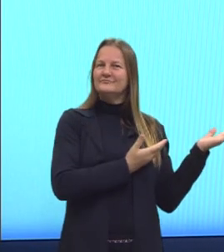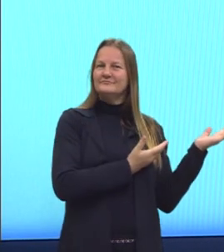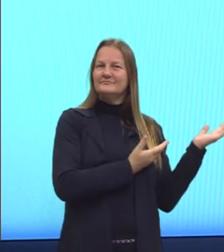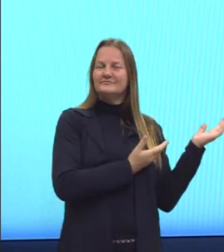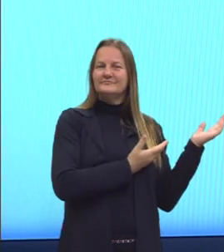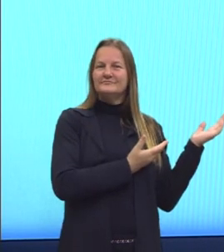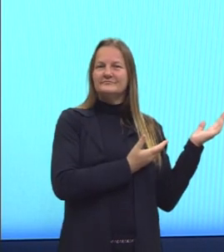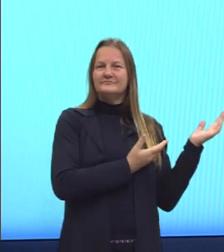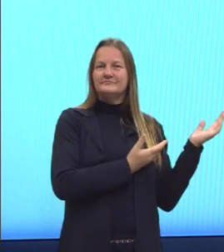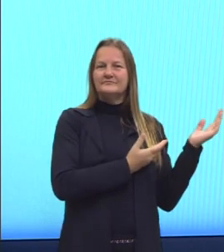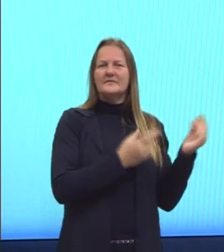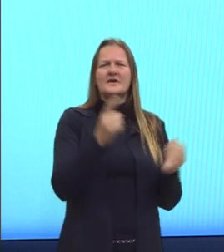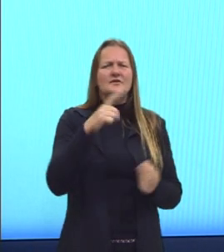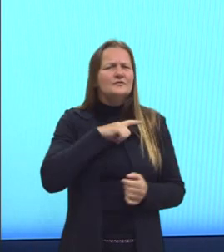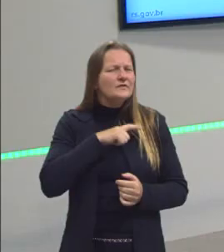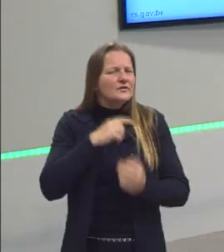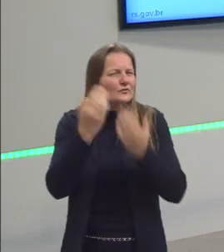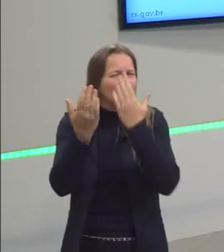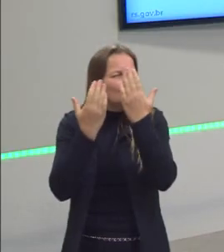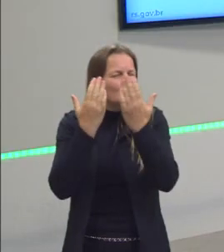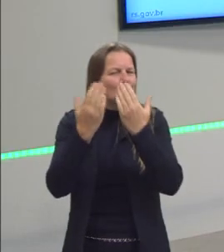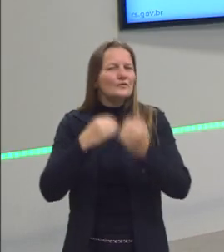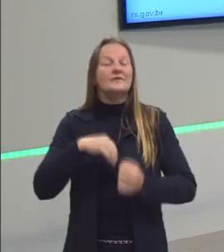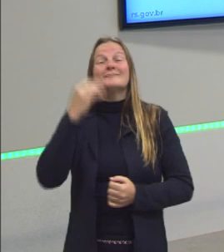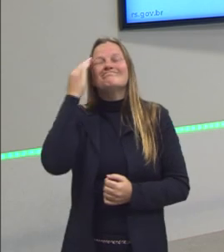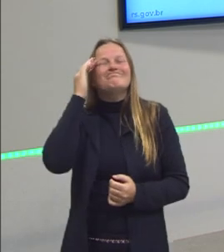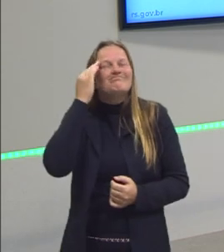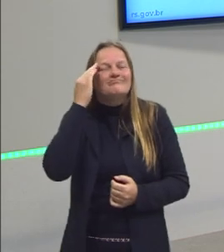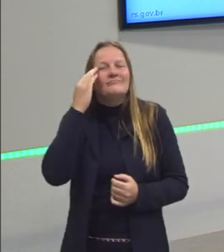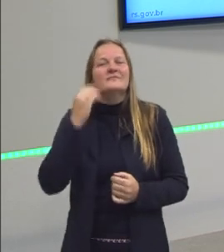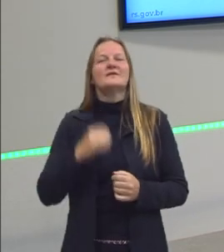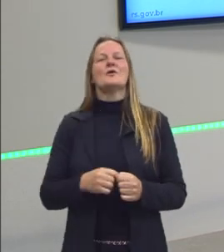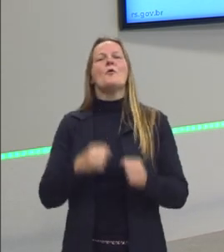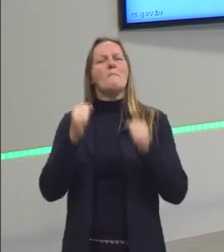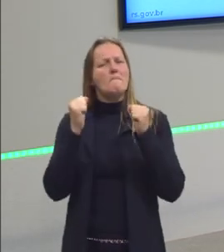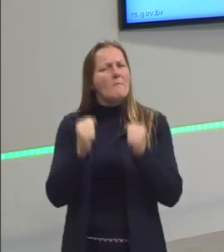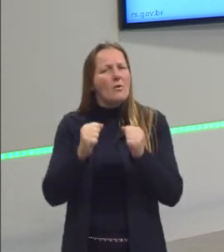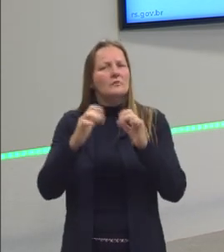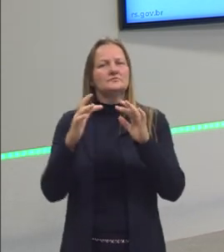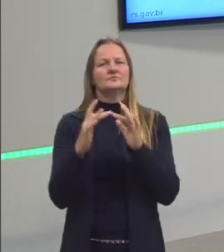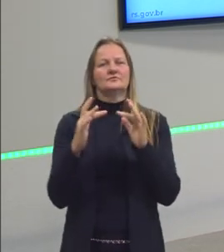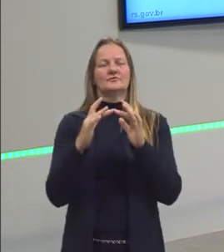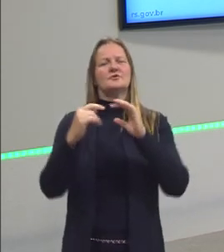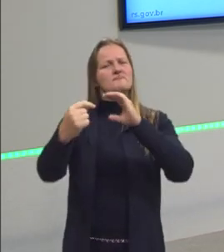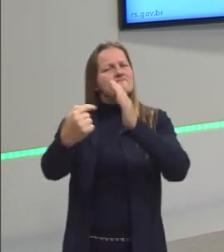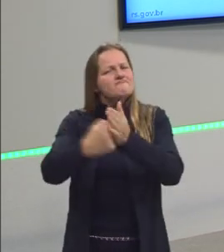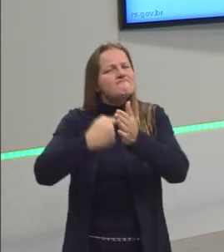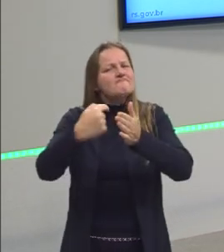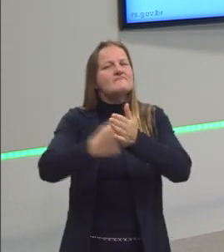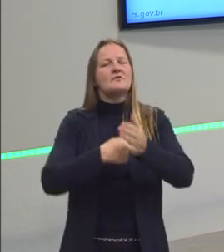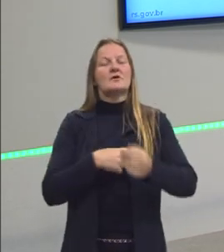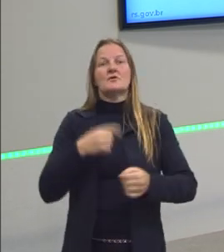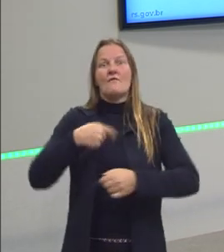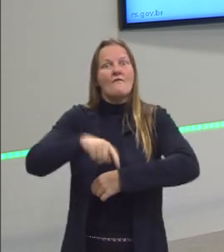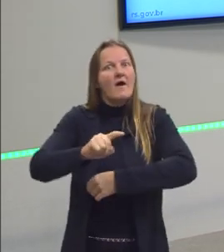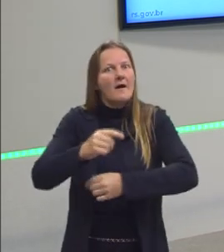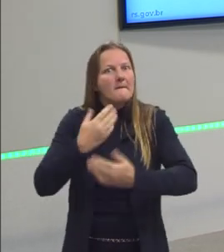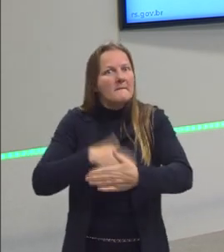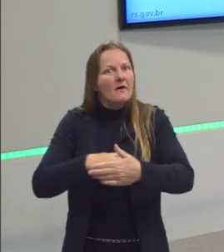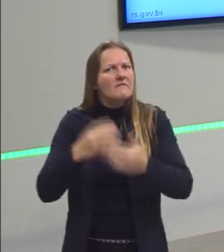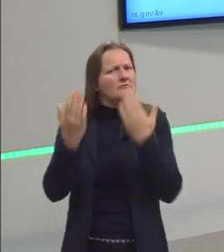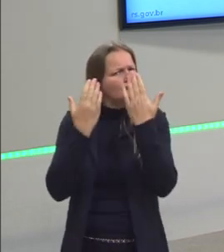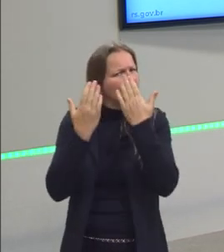gurizada, teve dúvida, não entendeu muito bem, entra em contato, pergunta, não vai para a prova com